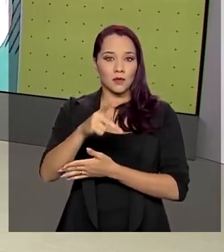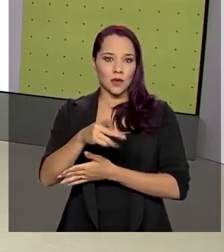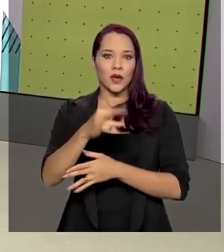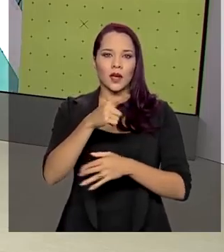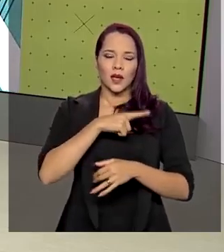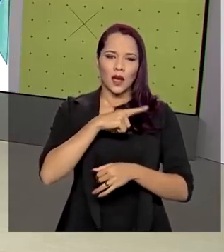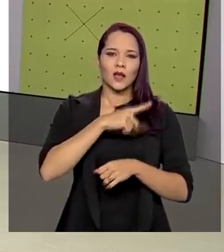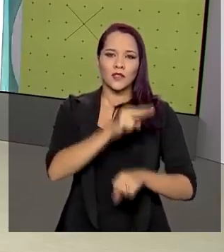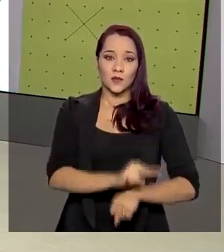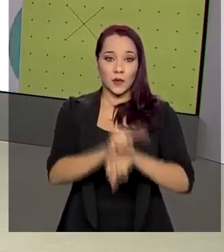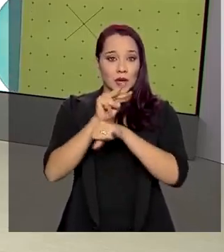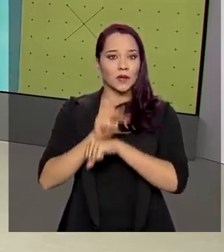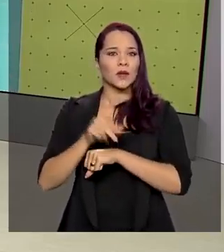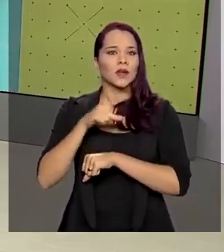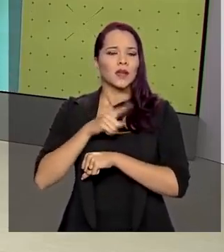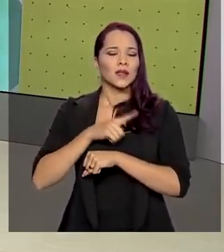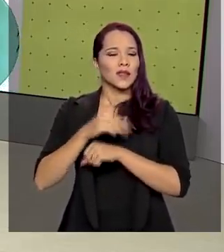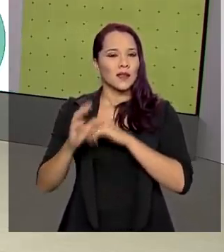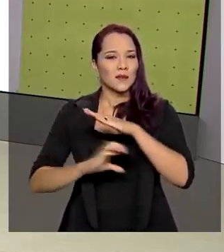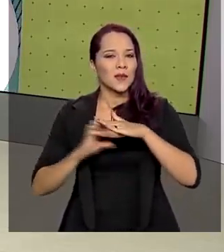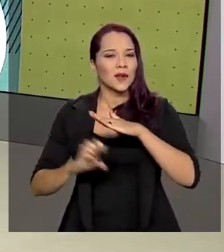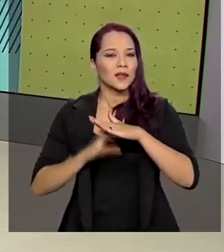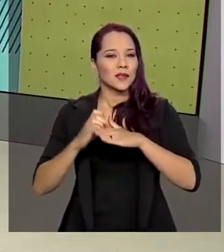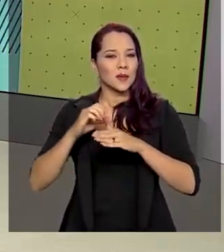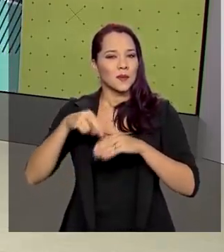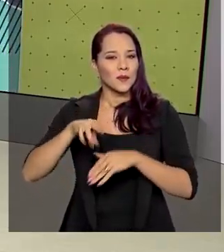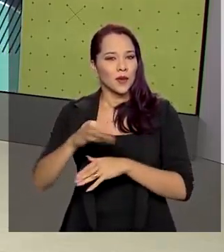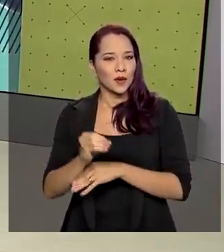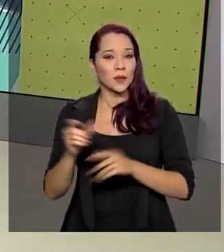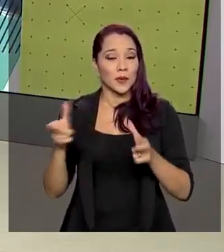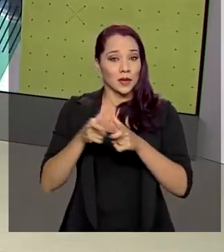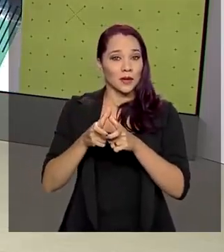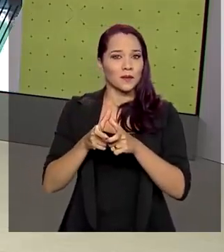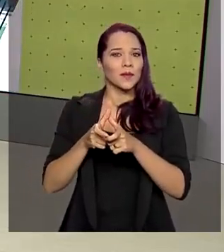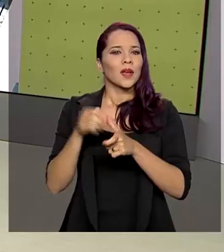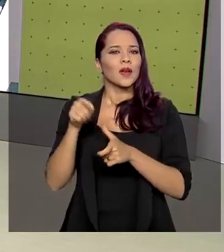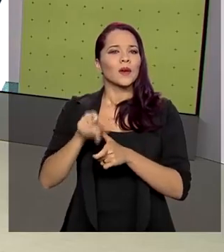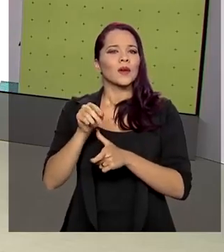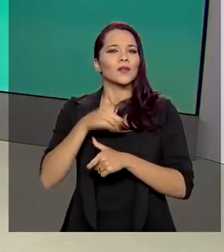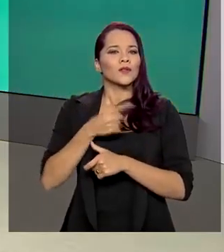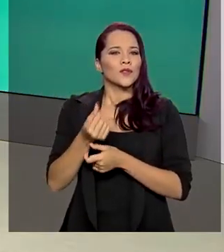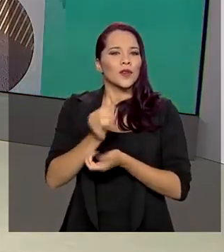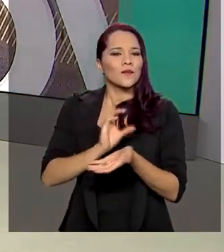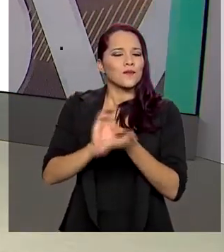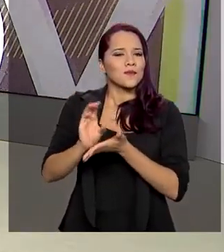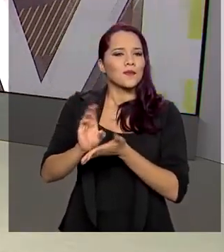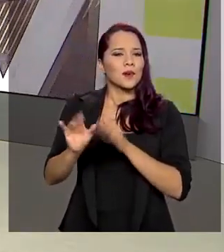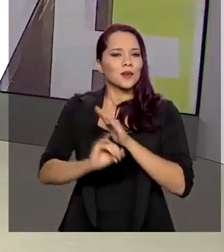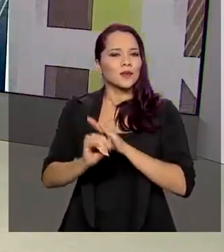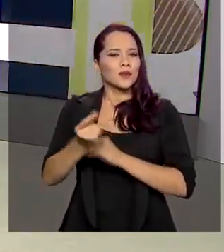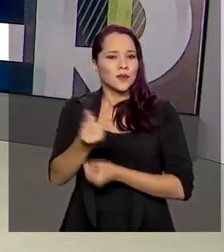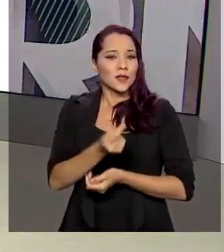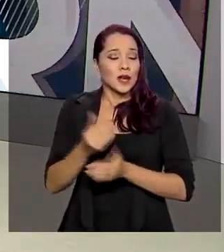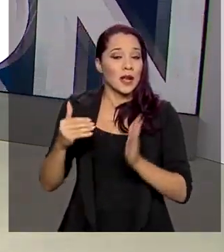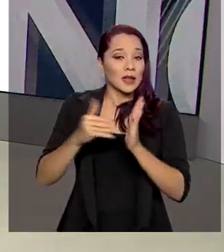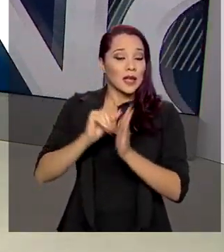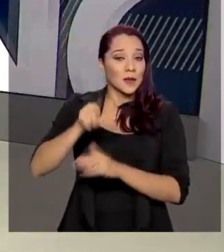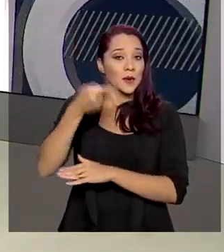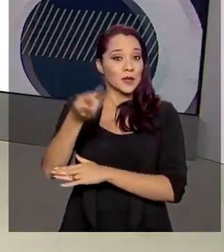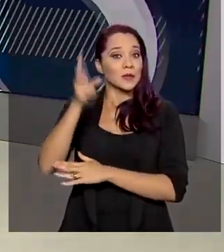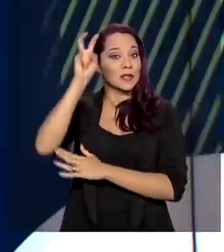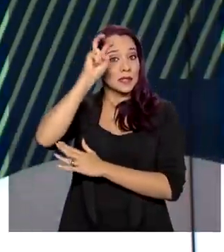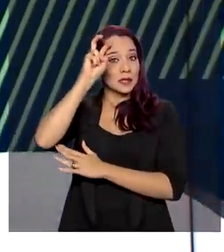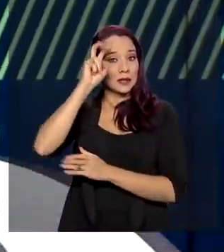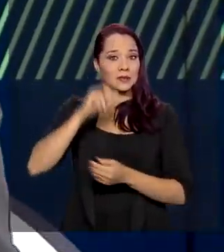crédito, que alcança micro e pequenas empresas. A previsão é que o dinheiro chegue às instituições financeiras até a próxima quinta